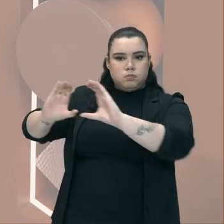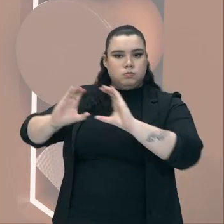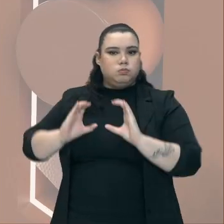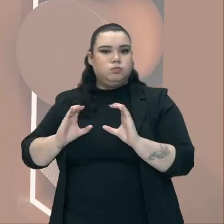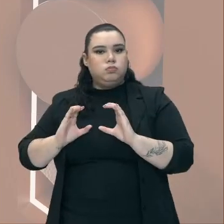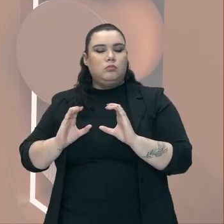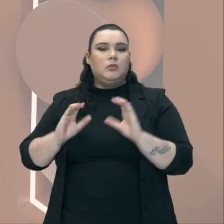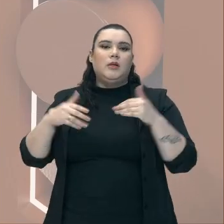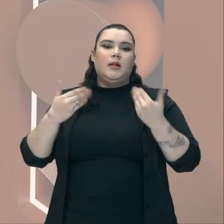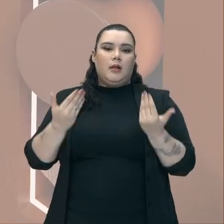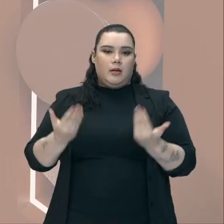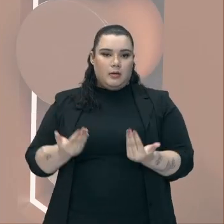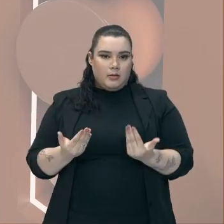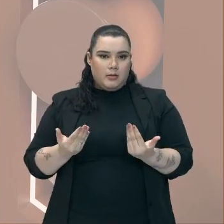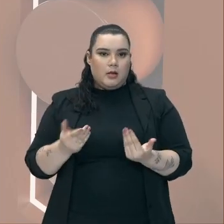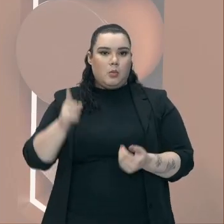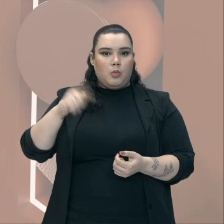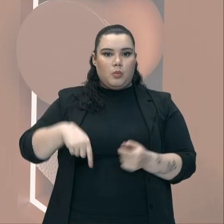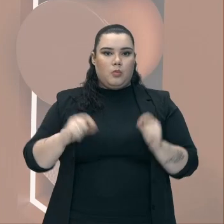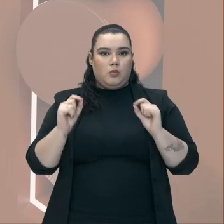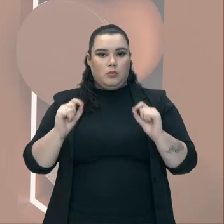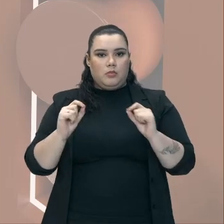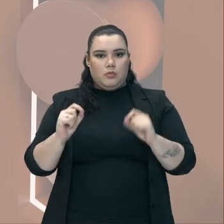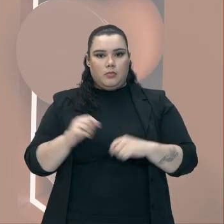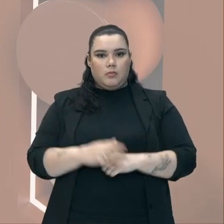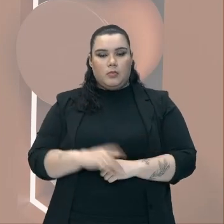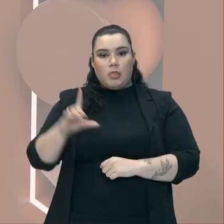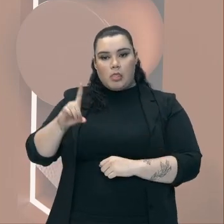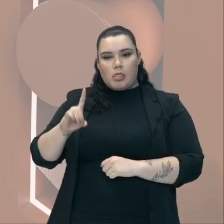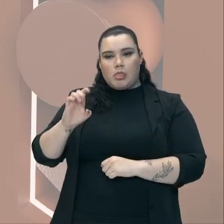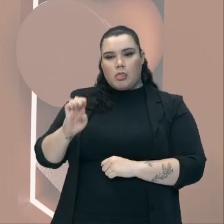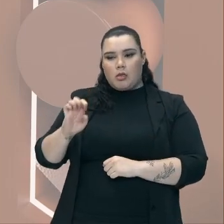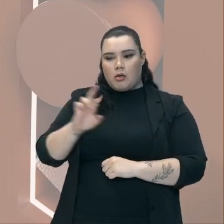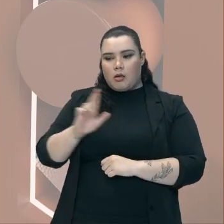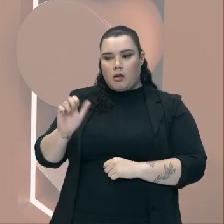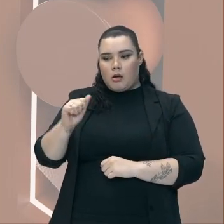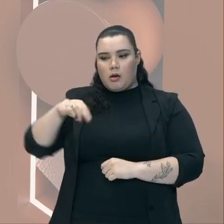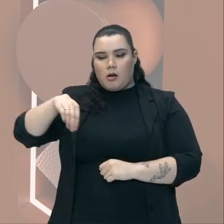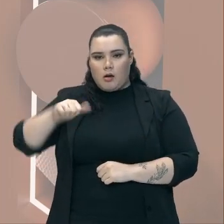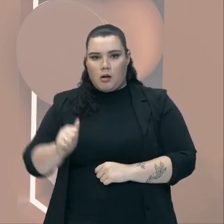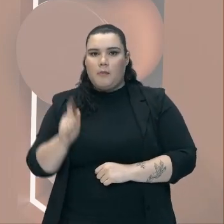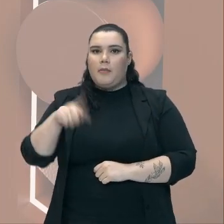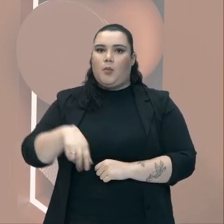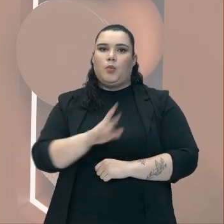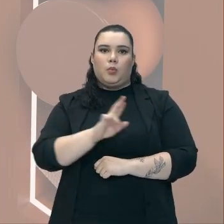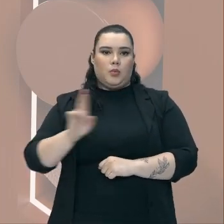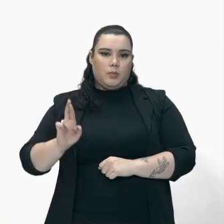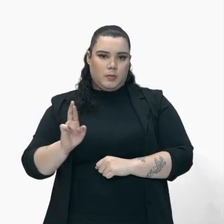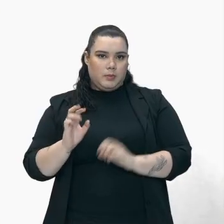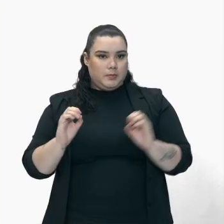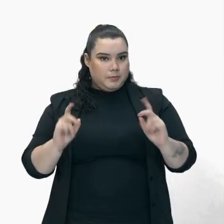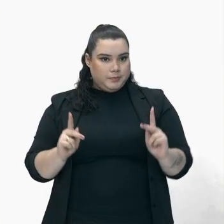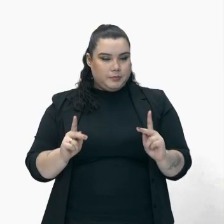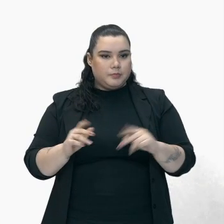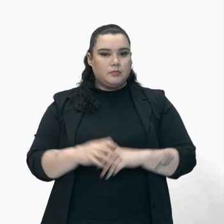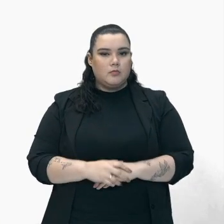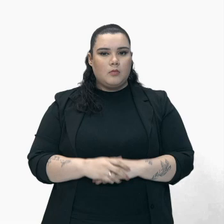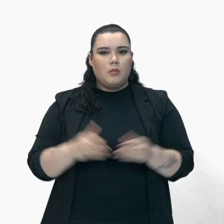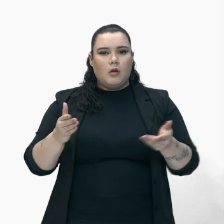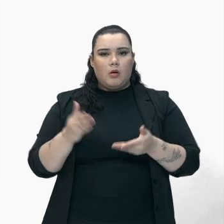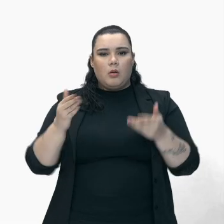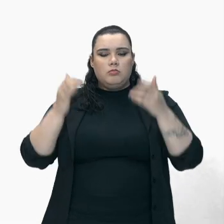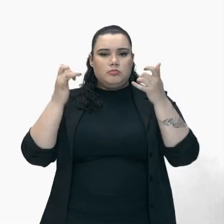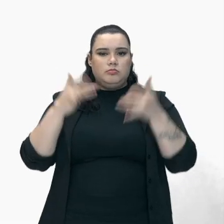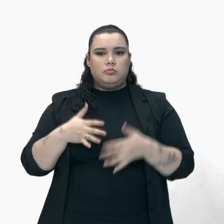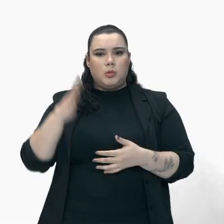exigência Foi chamada De derrama Beleza gente Vamos então Voltar com o texto Para a gente entender Um pouquinho